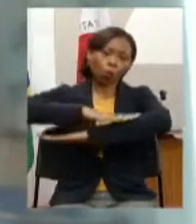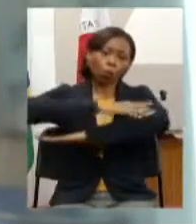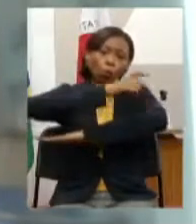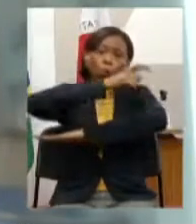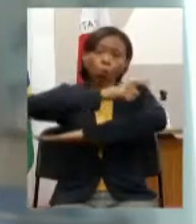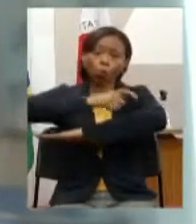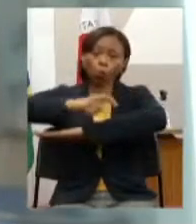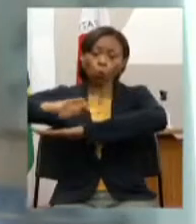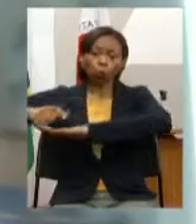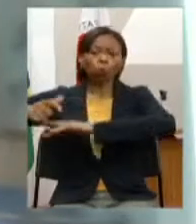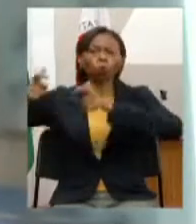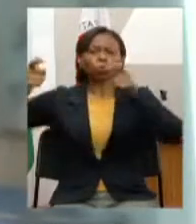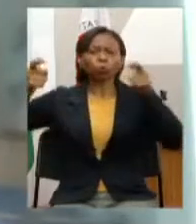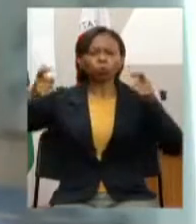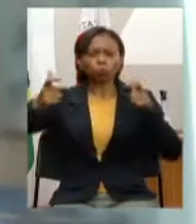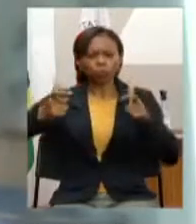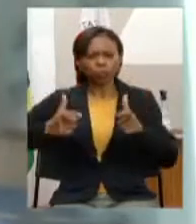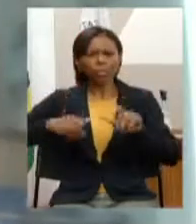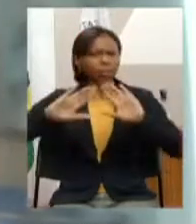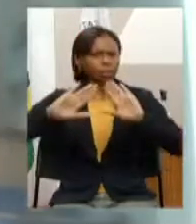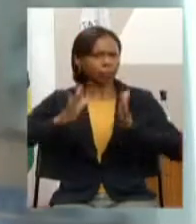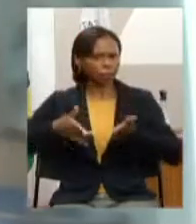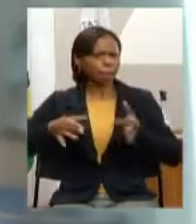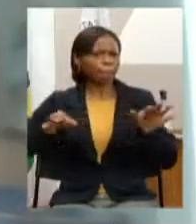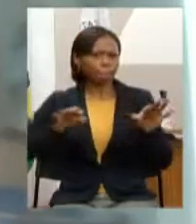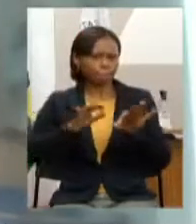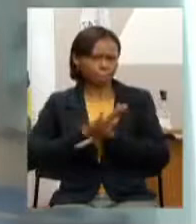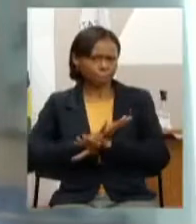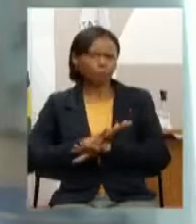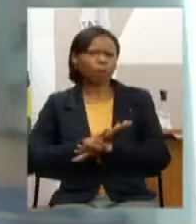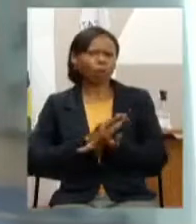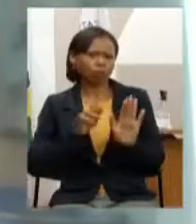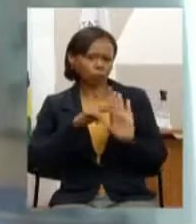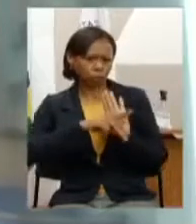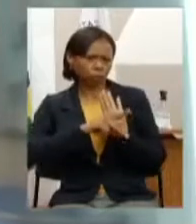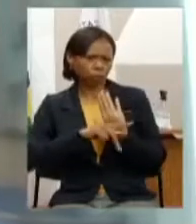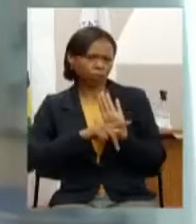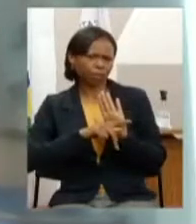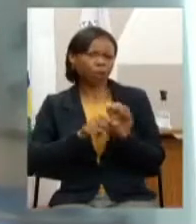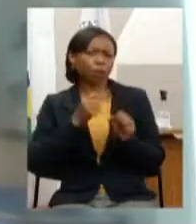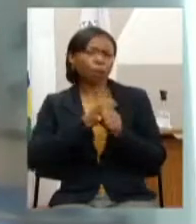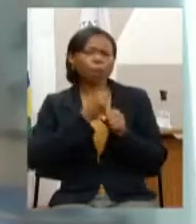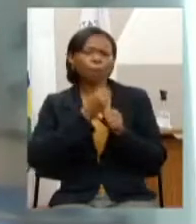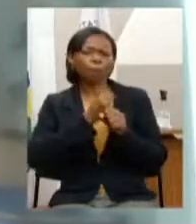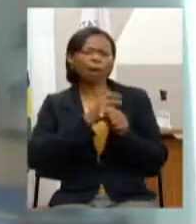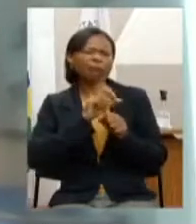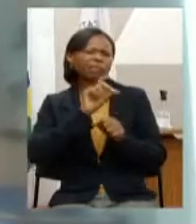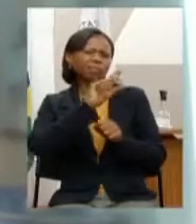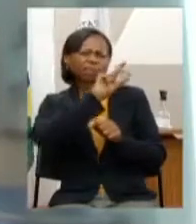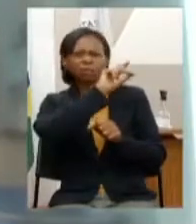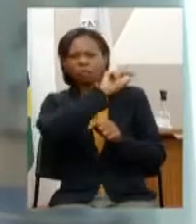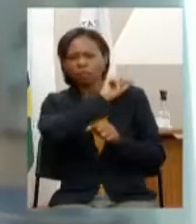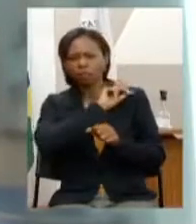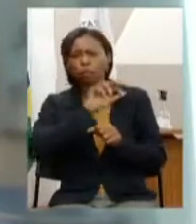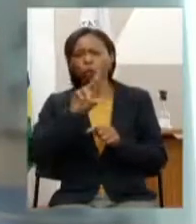definido com projetos já feitos ela é adjacente ao traçado do rodoanel que está sendo estudado